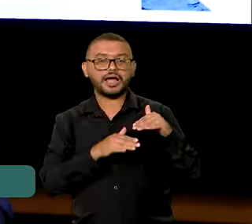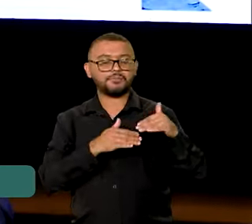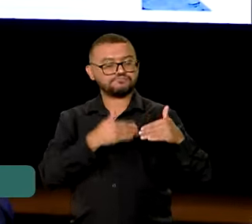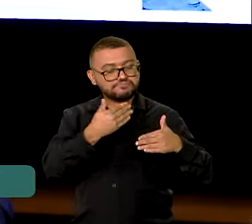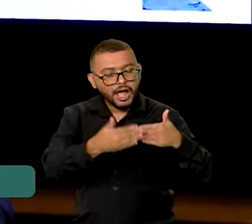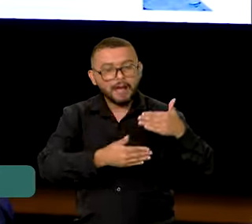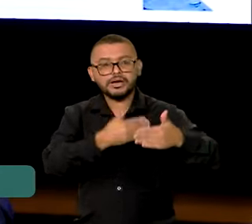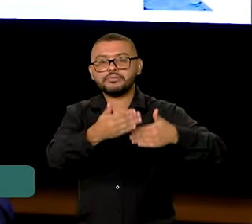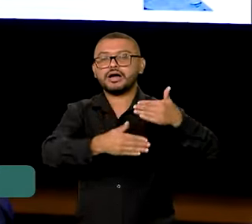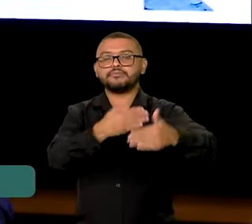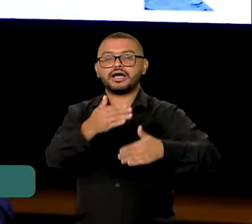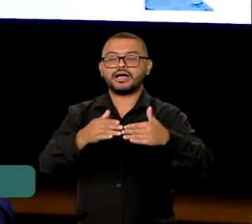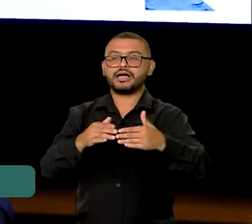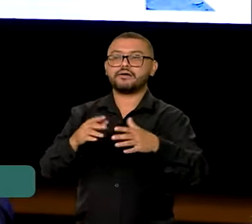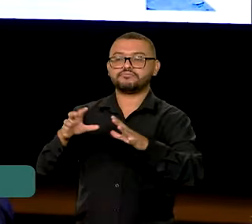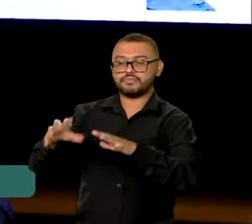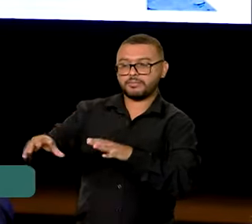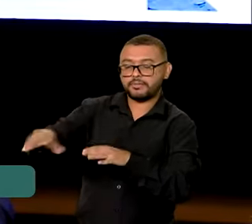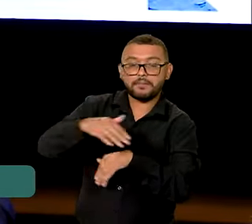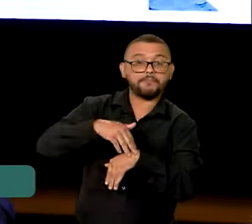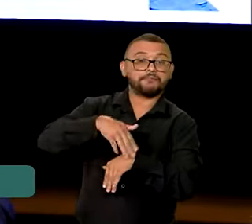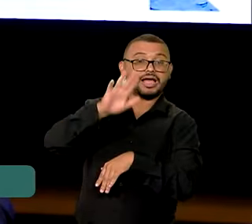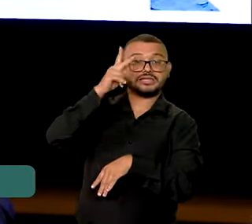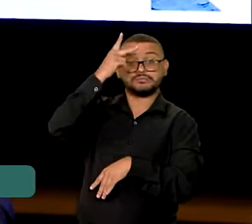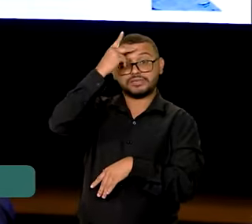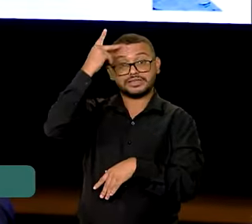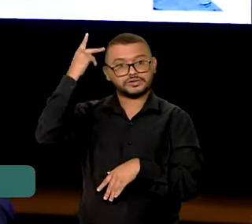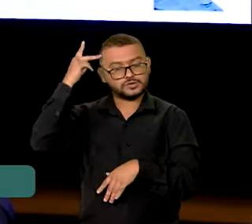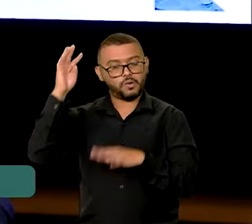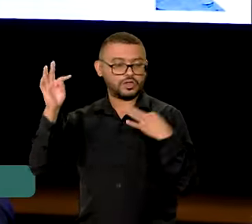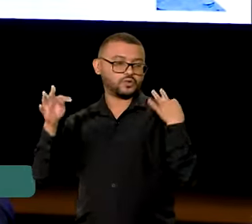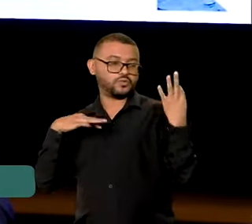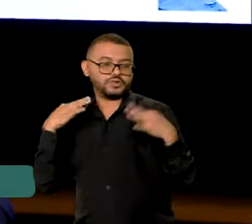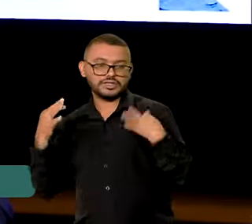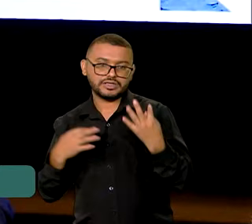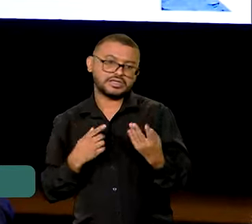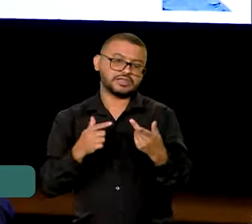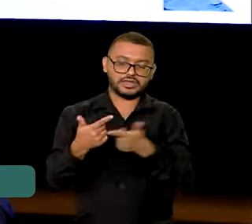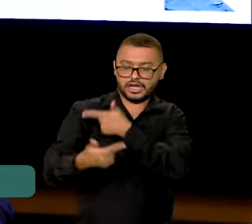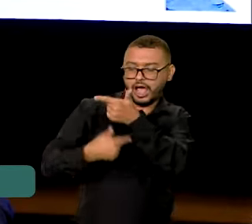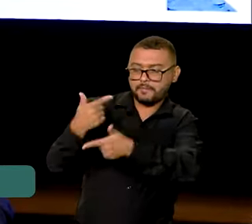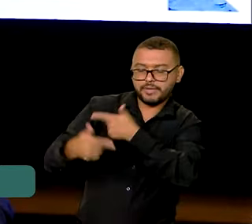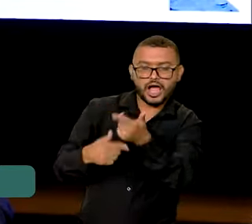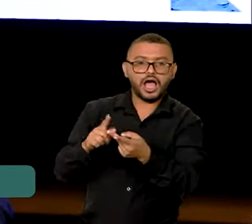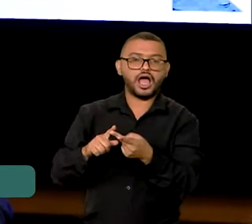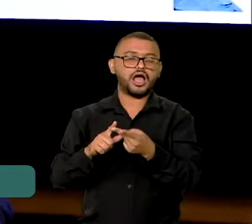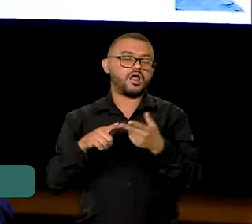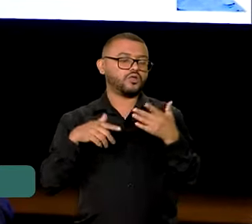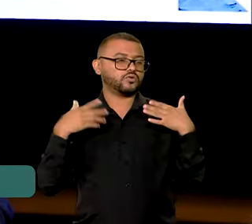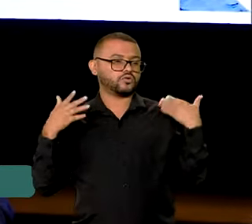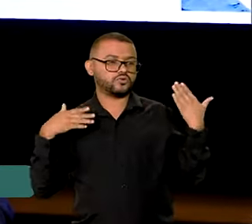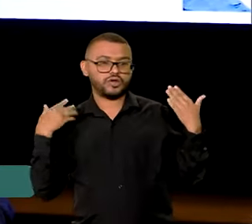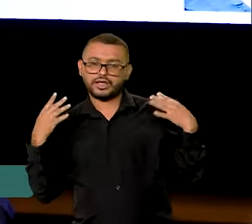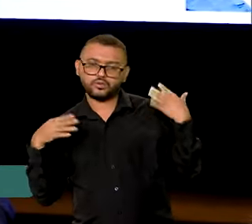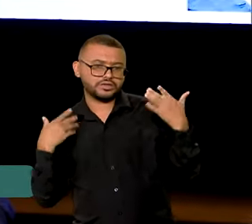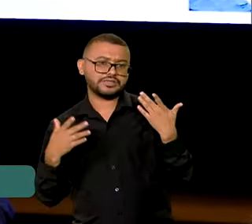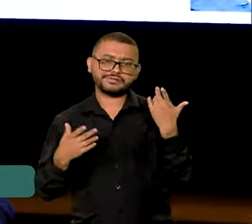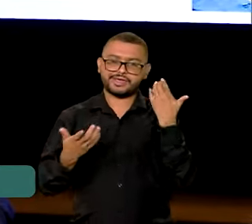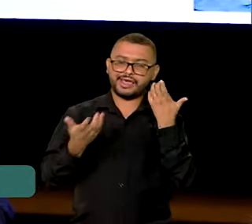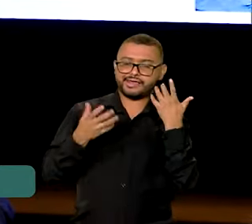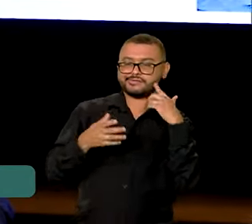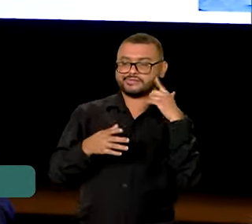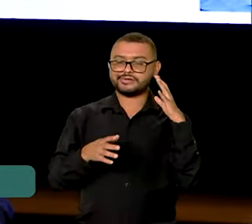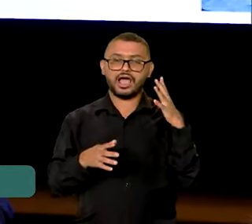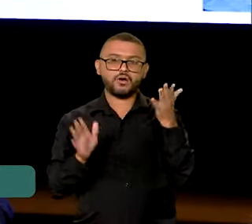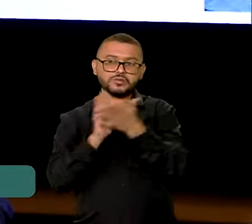ampliando voos regionais, levando o turista de negócios, o turismo de lazer. Tem muitas pessoas que ainda